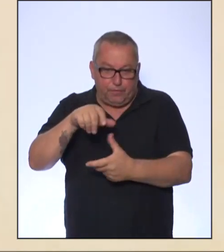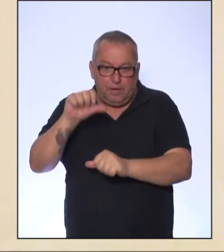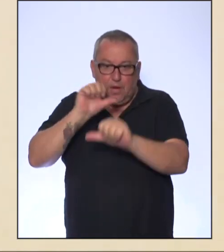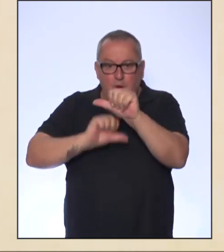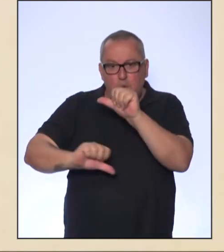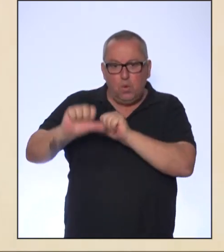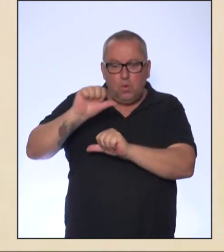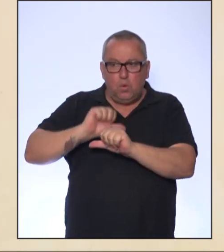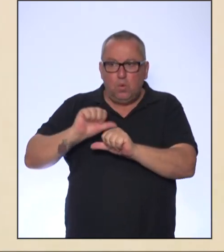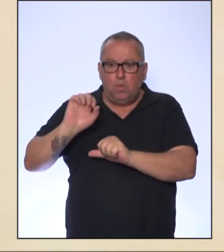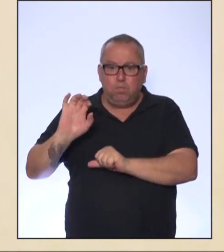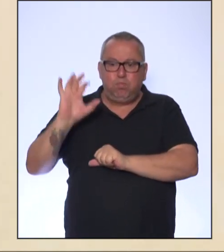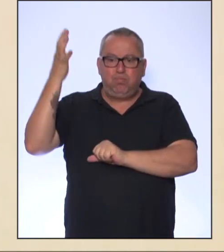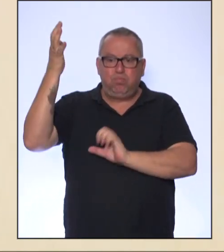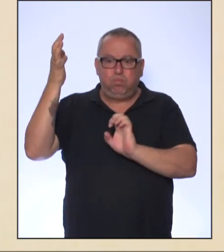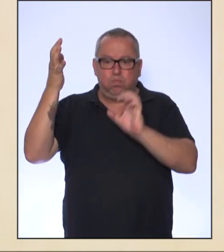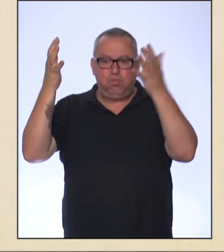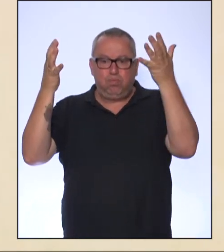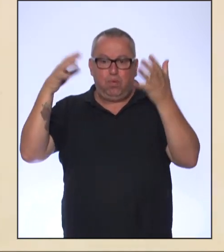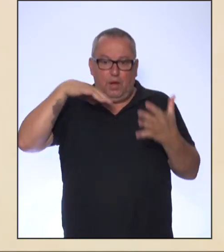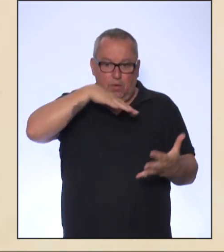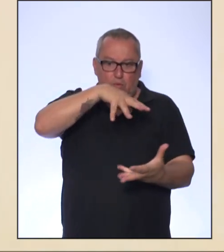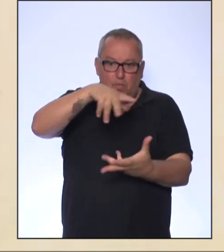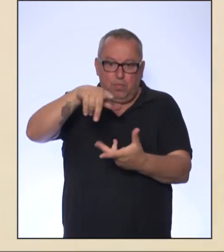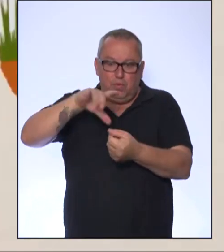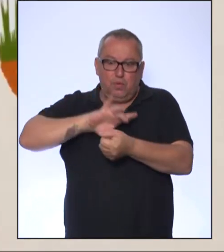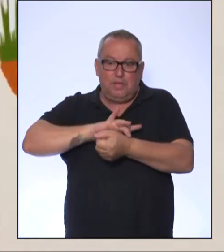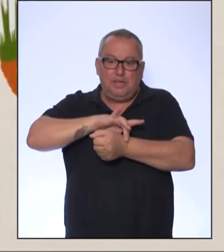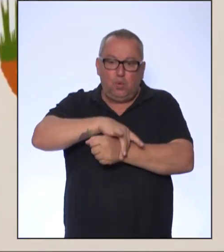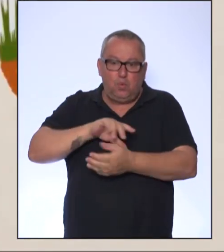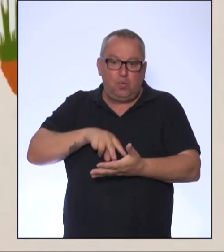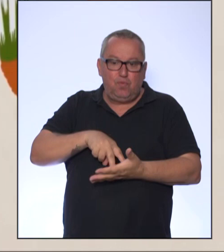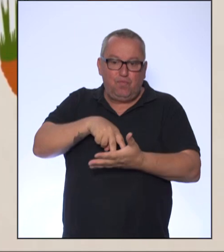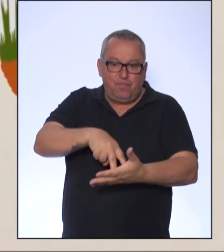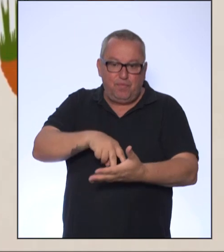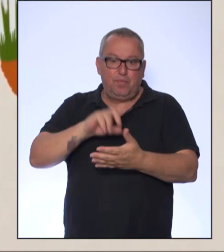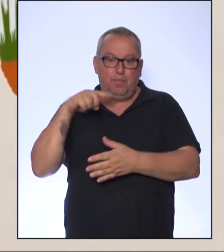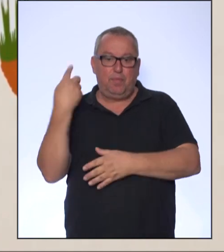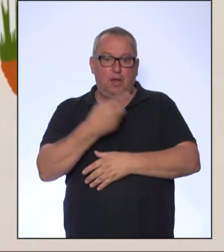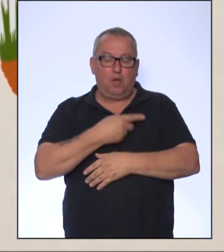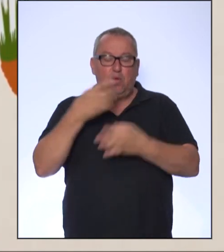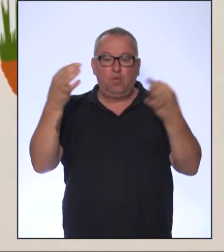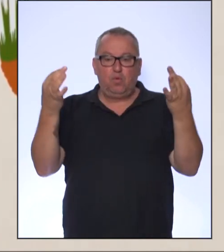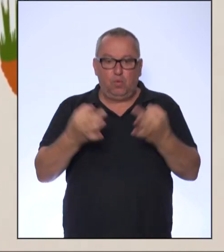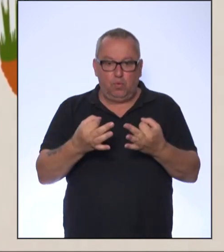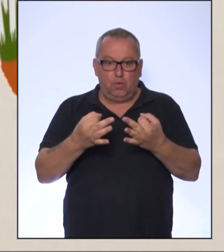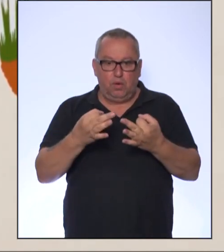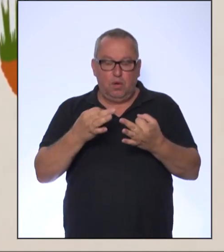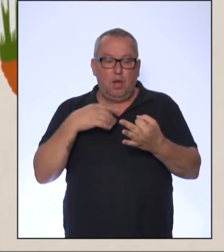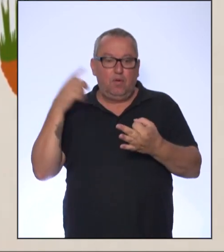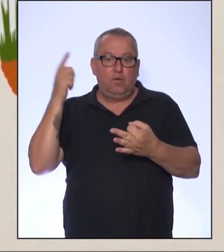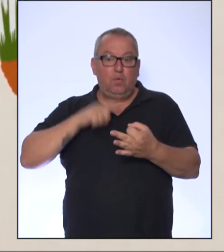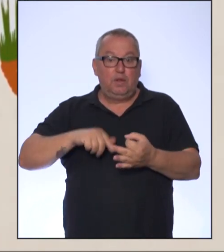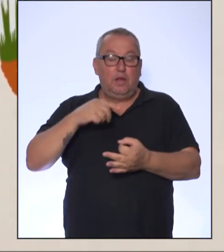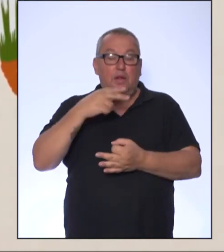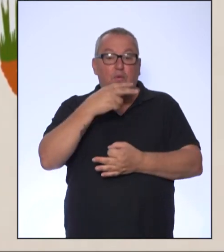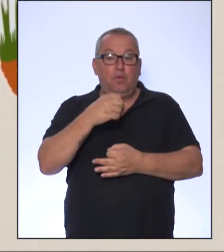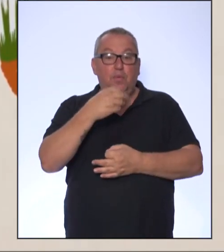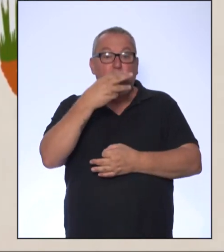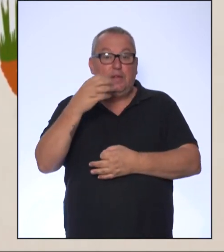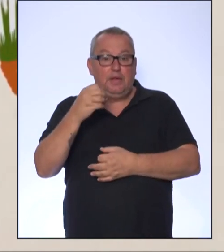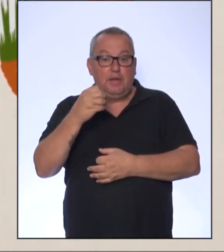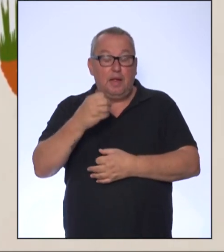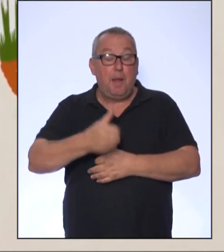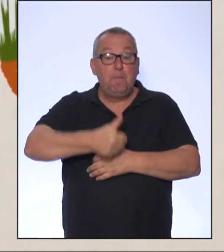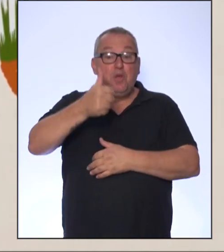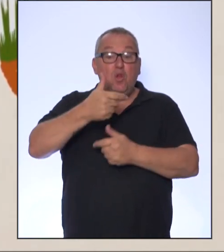climática e tornam o mundo seguro e mais justo para todos. Nós temos que alcançar essas metas até 2030. A melhor